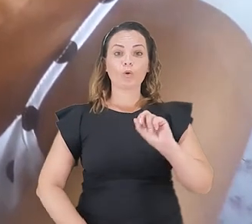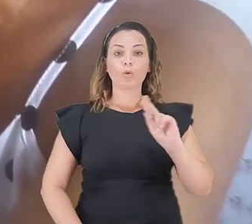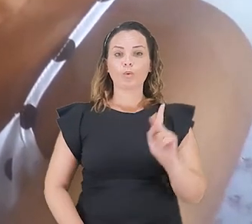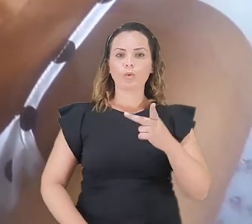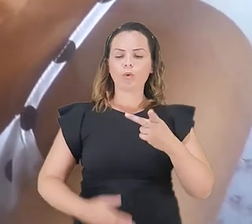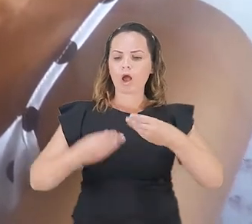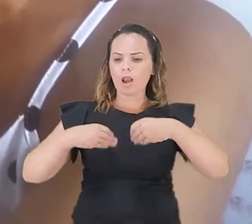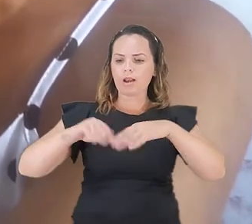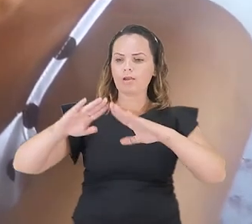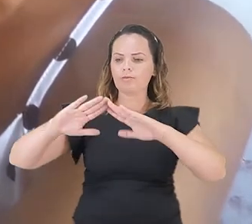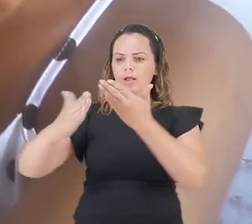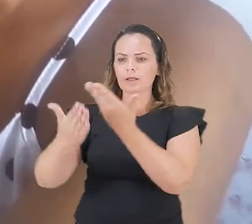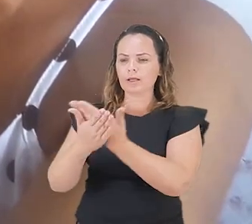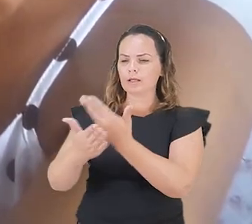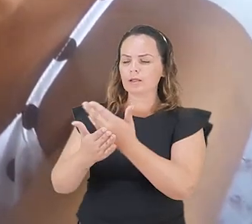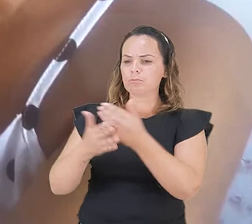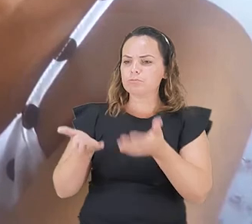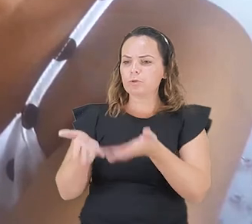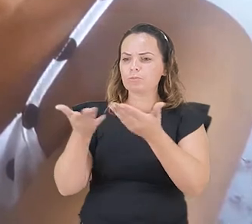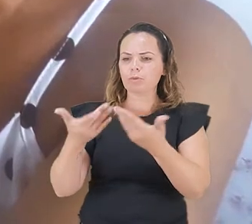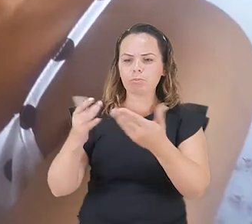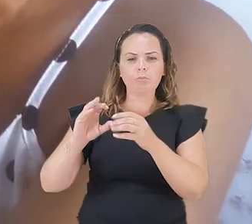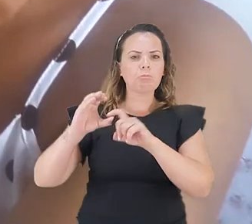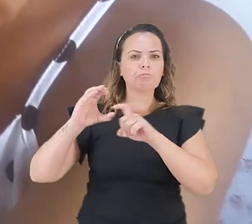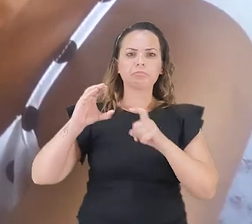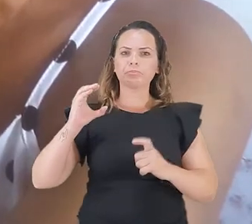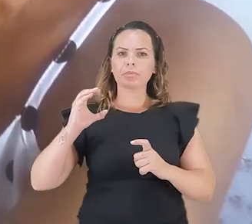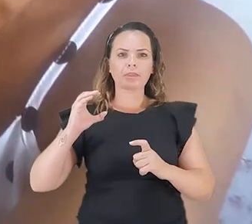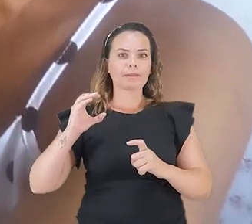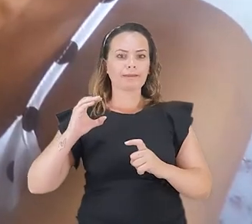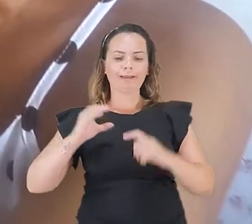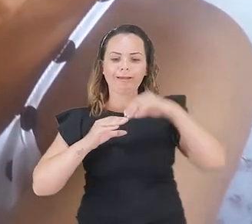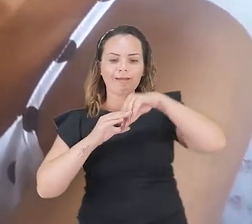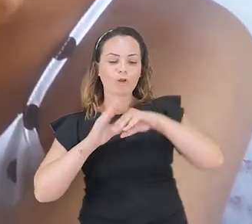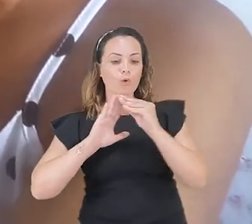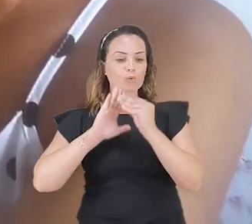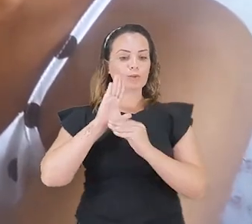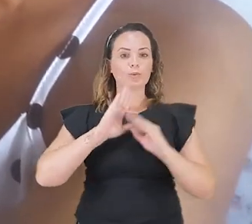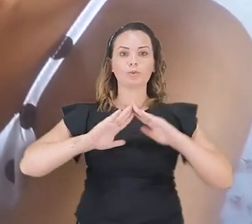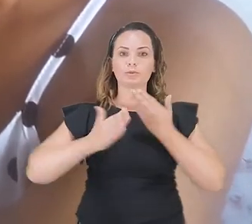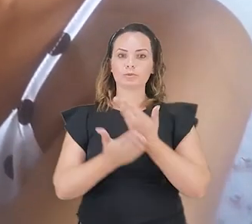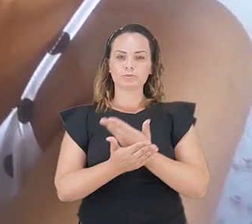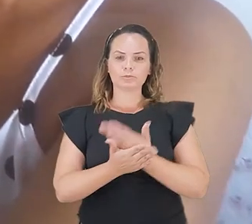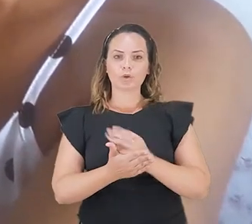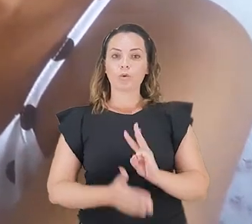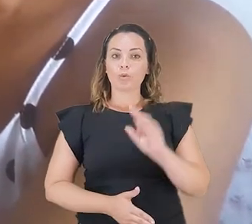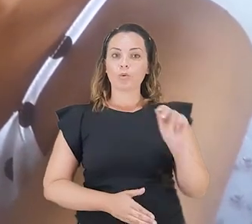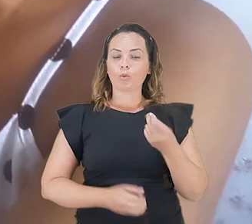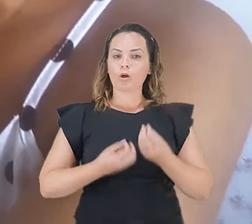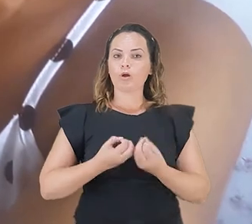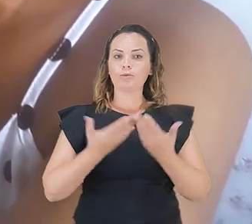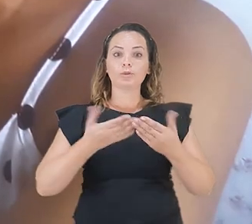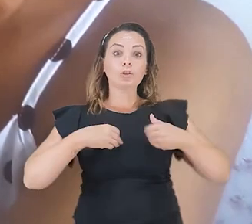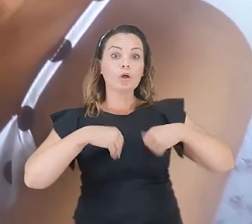para as escolas são atividades que são independentes da grade escolar. E o que o WASH oferece? Nós